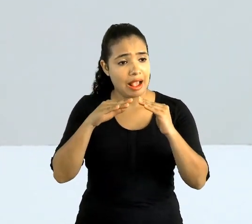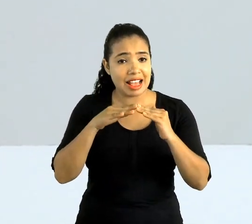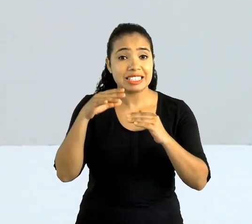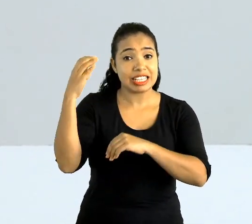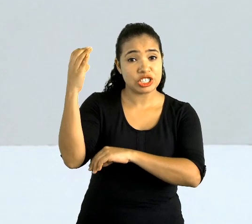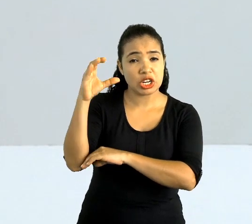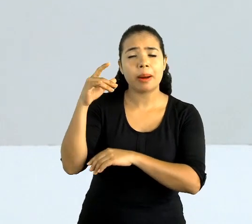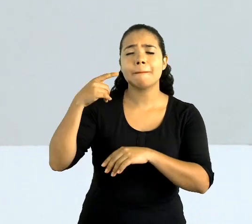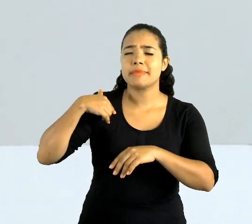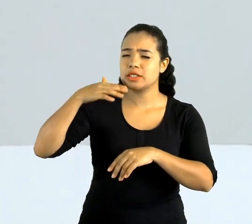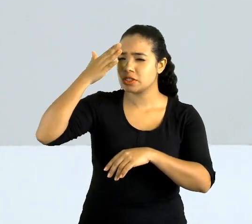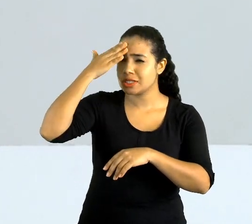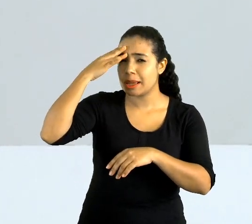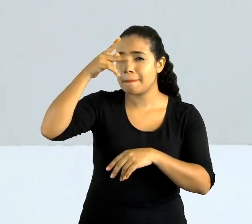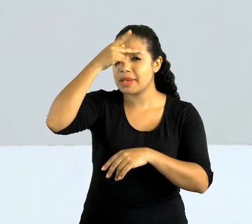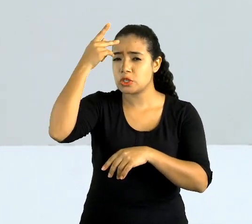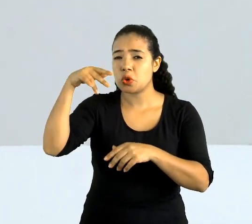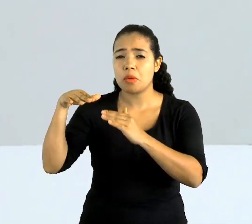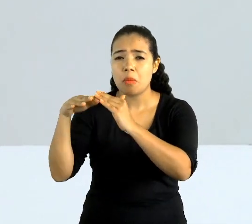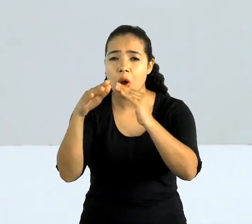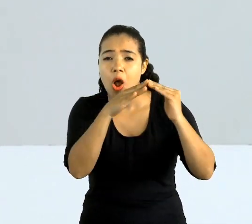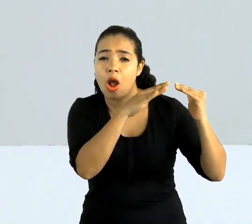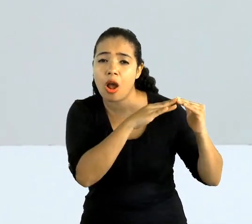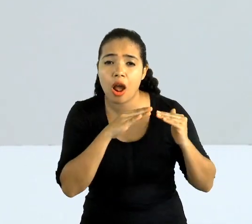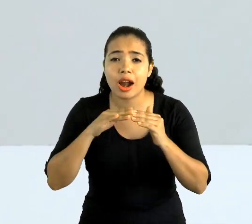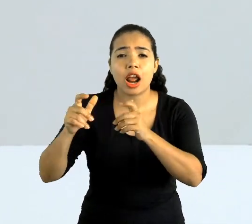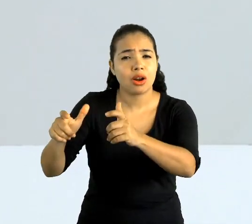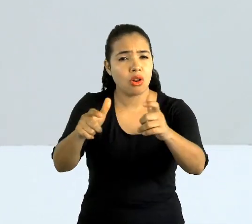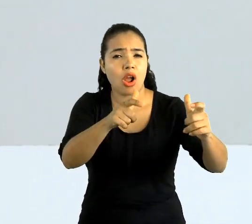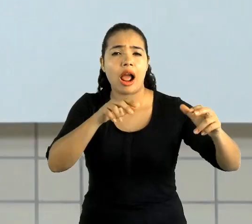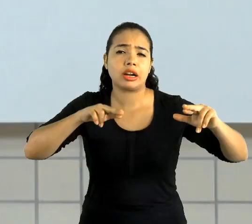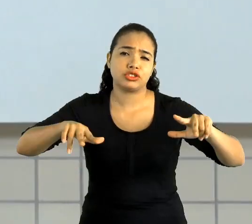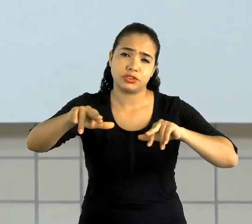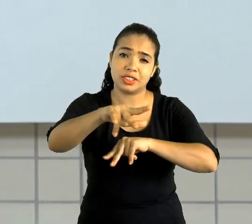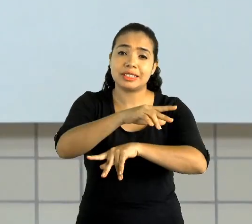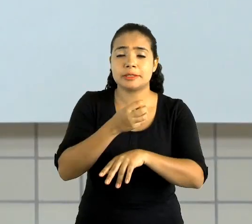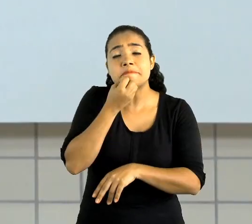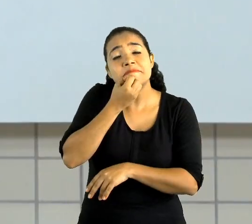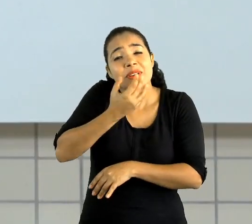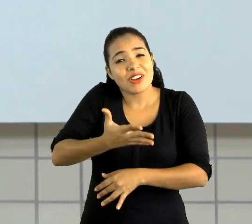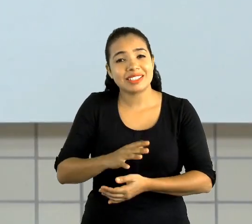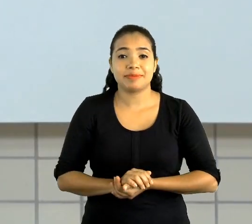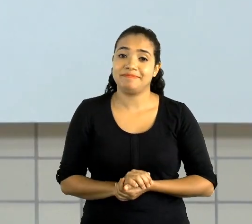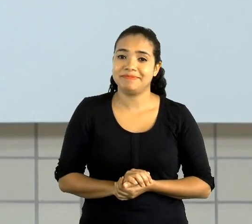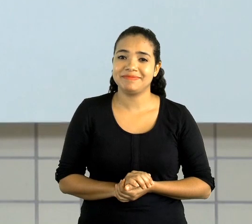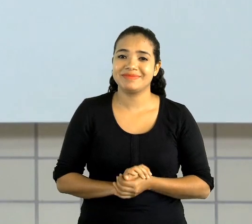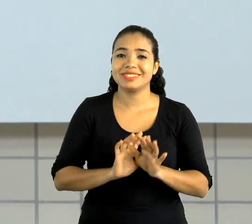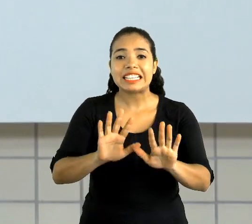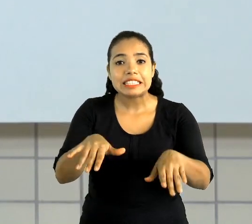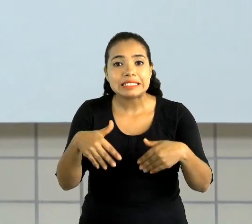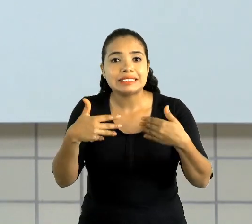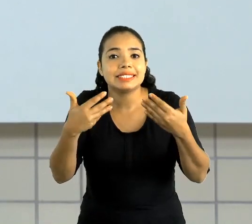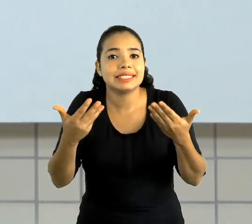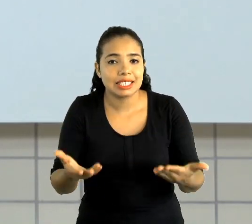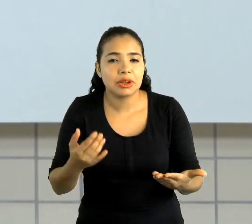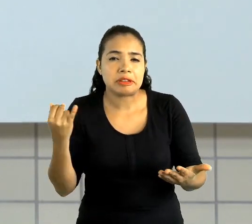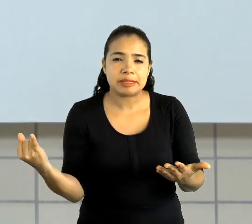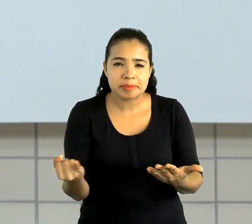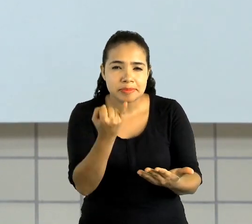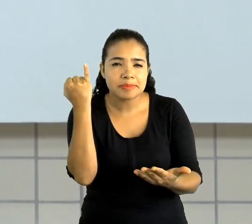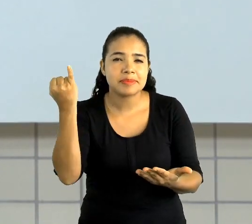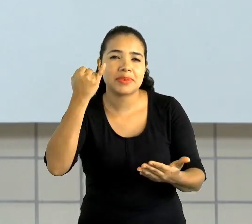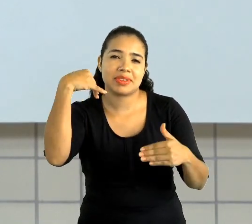morar em vários lugares e isso é muito bom. Então, meus amores, é muito importante termos uma